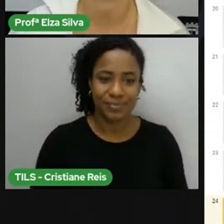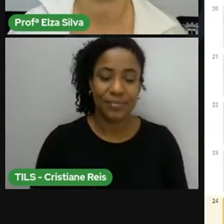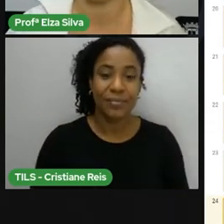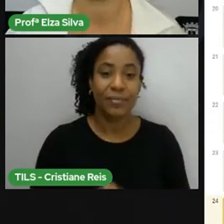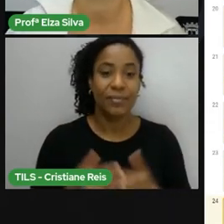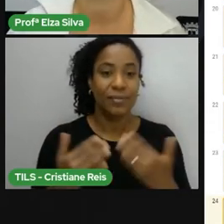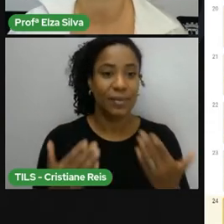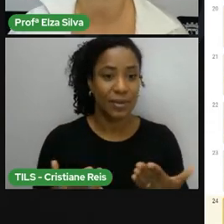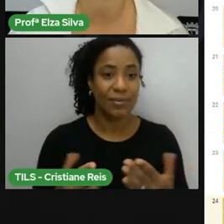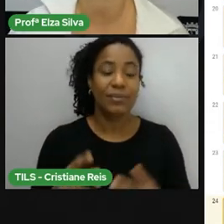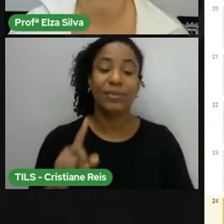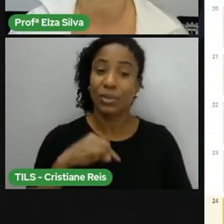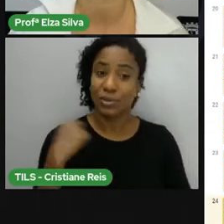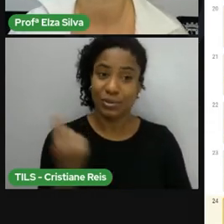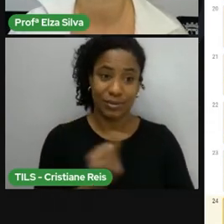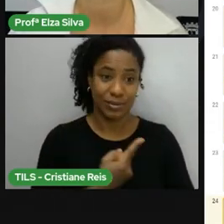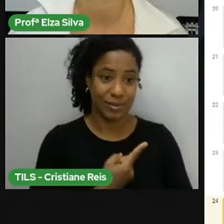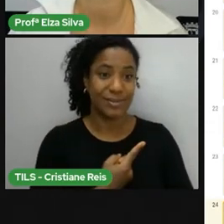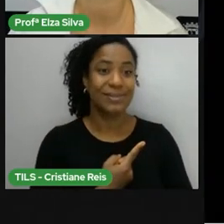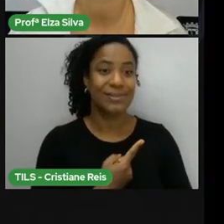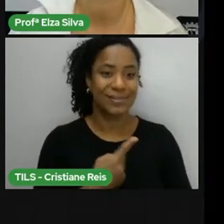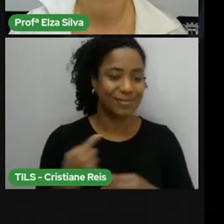termina aqui Vamos continuar